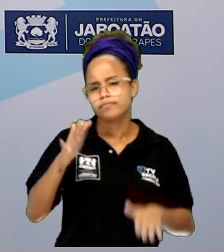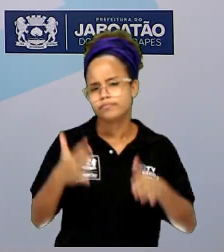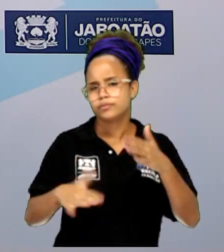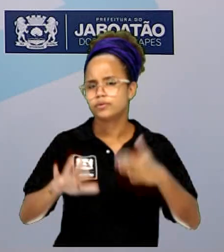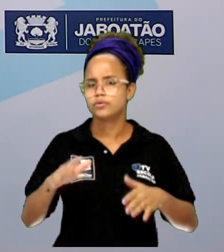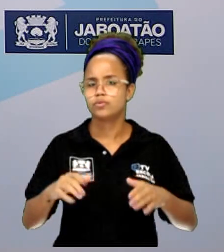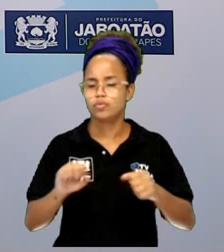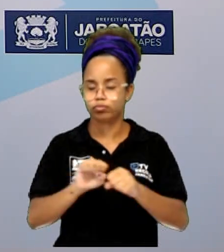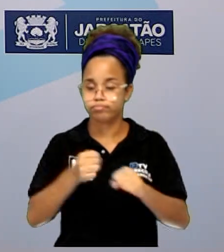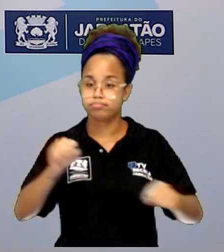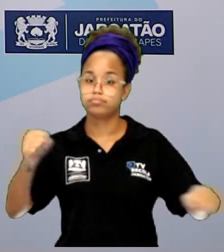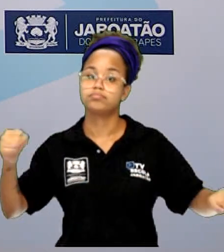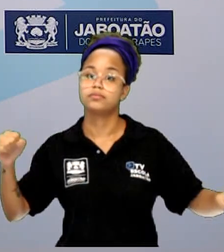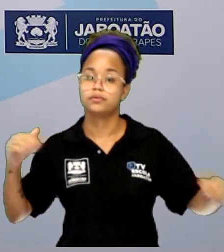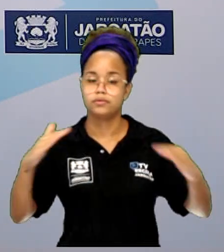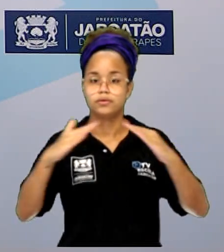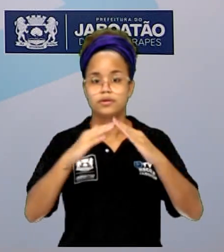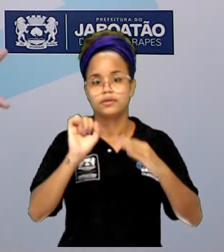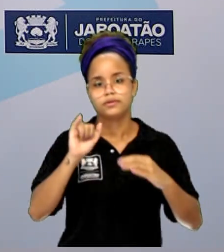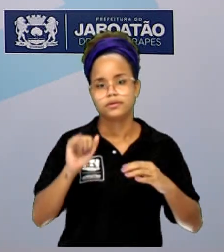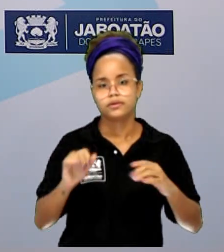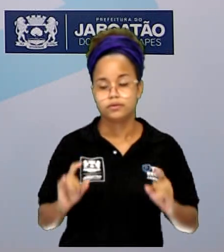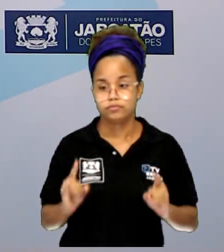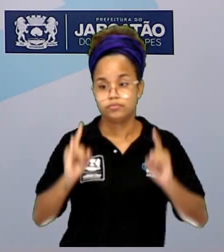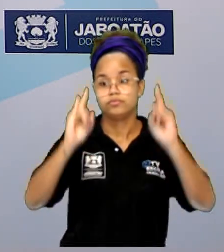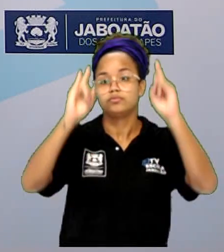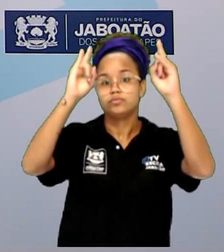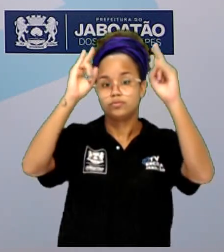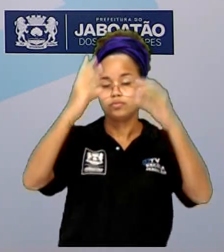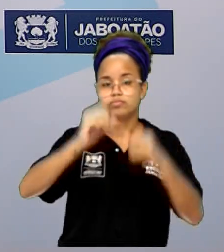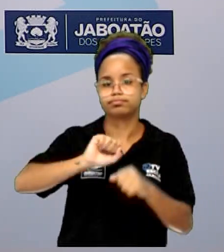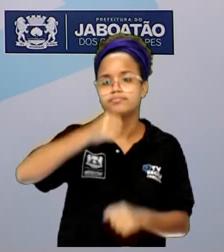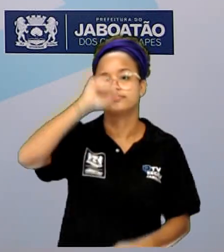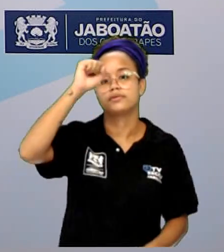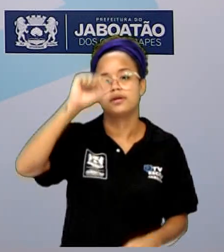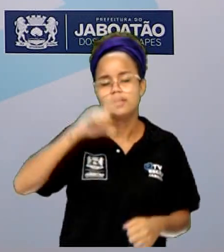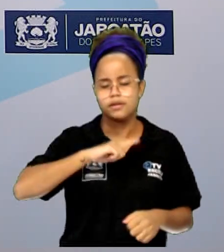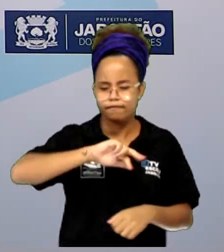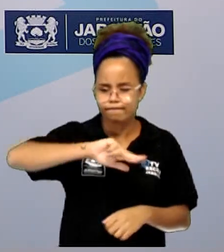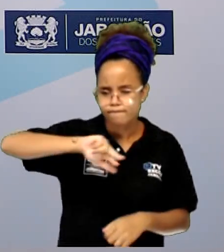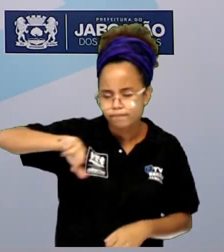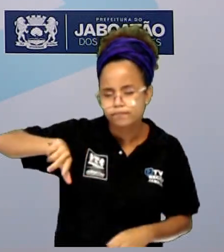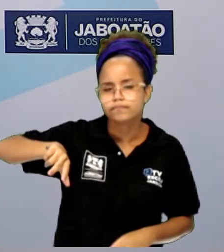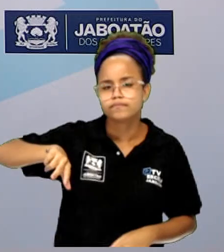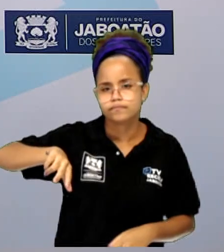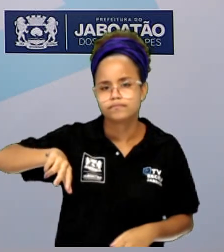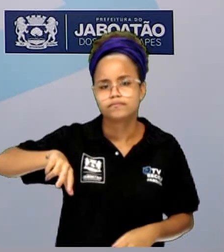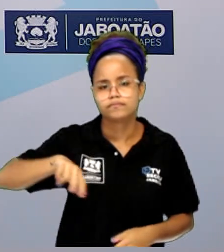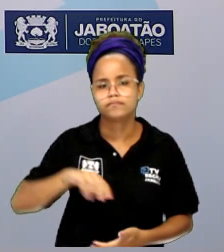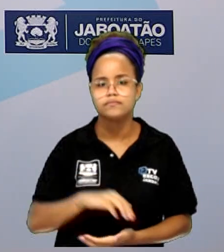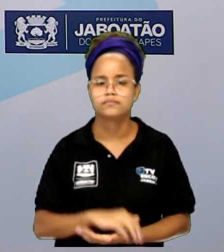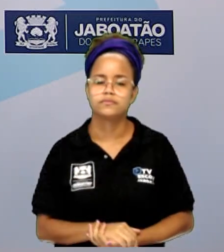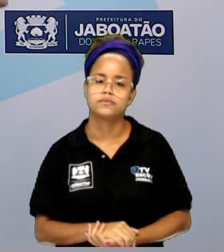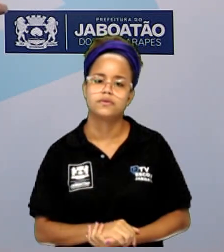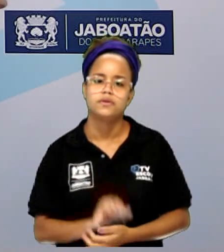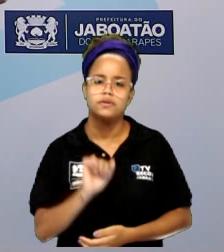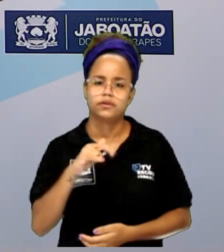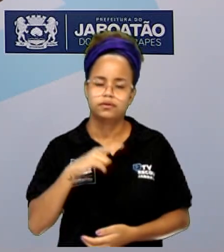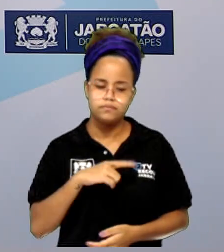se for uma indústria, se for um prédio muito grande, você vai ter vários disjuntores. Ou seja, se tiver algum problema só naquela parte,